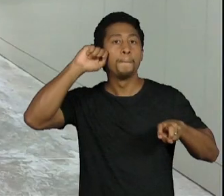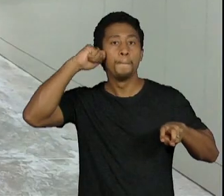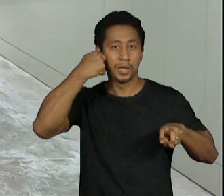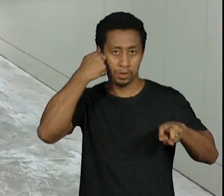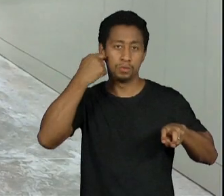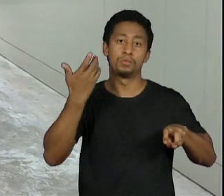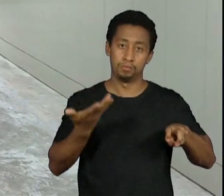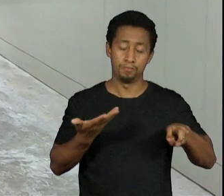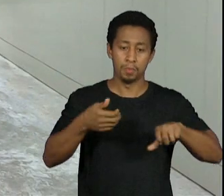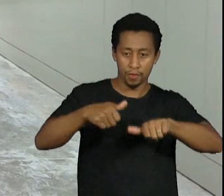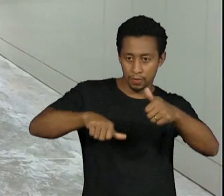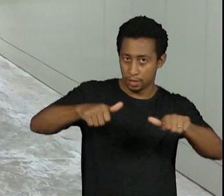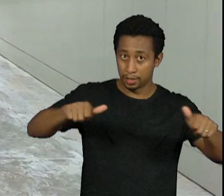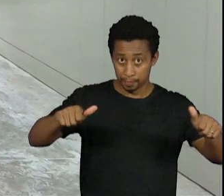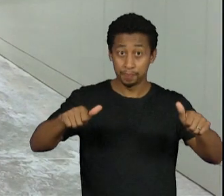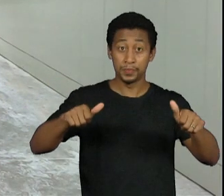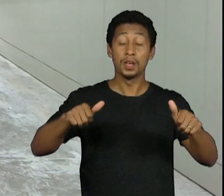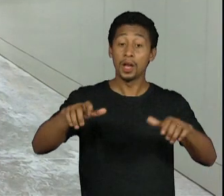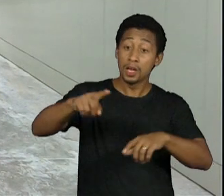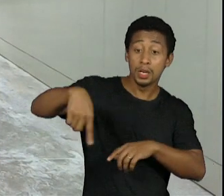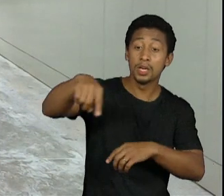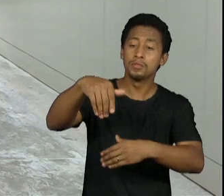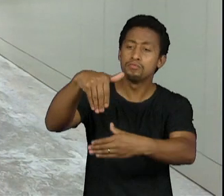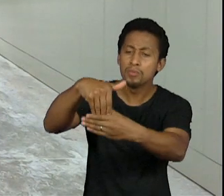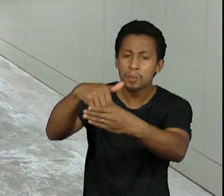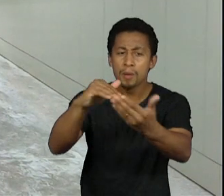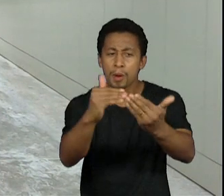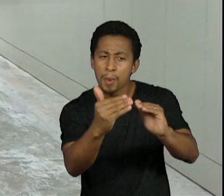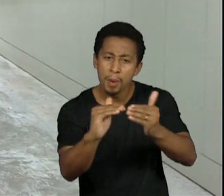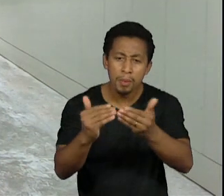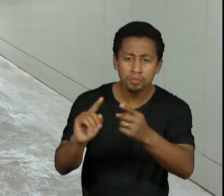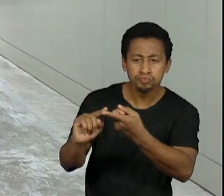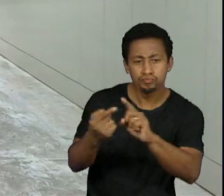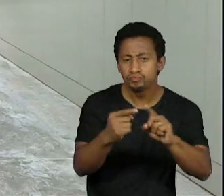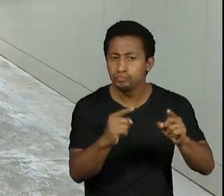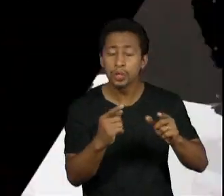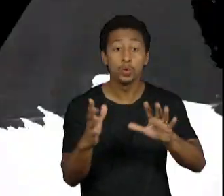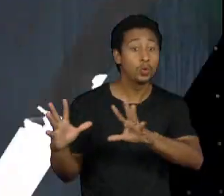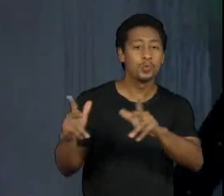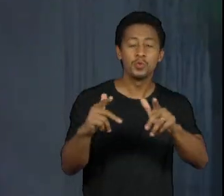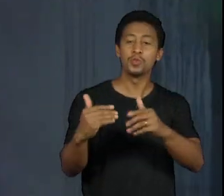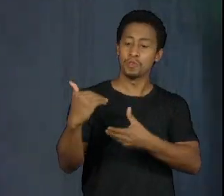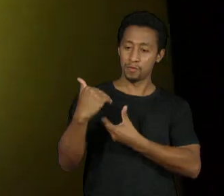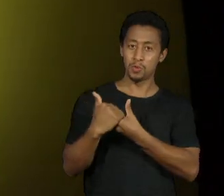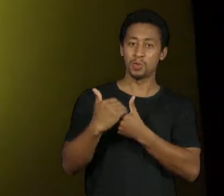e aí a gente ganhou a eleição então eu sou presidente do clube desde novembro do ano passado